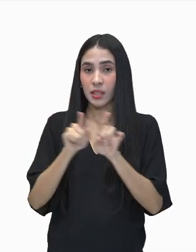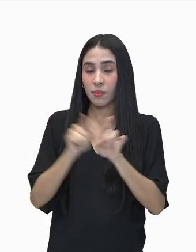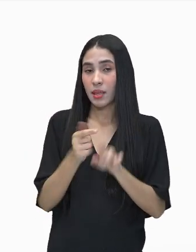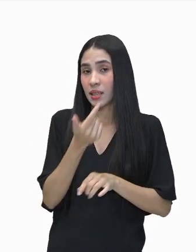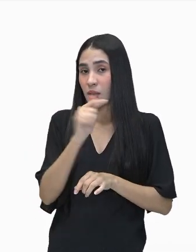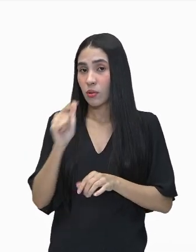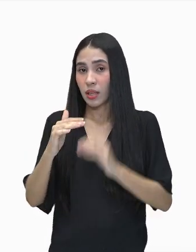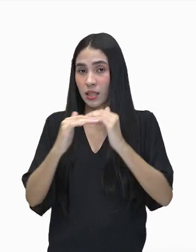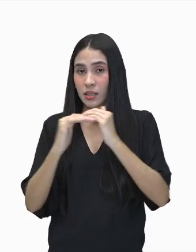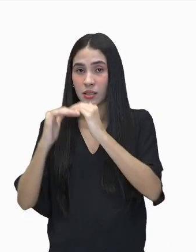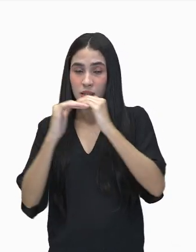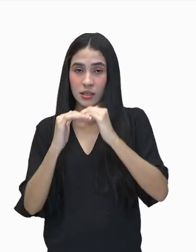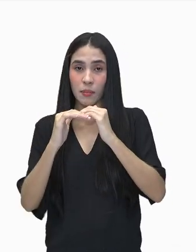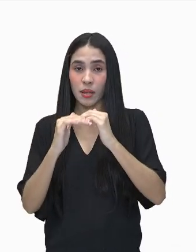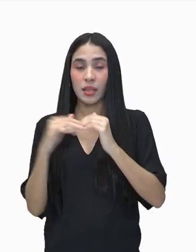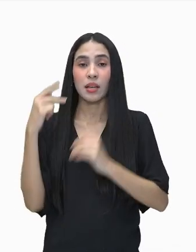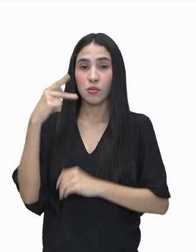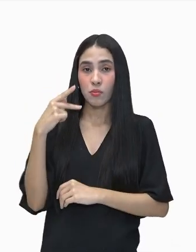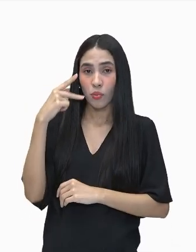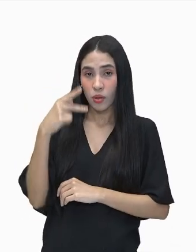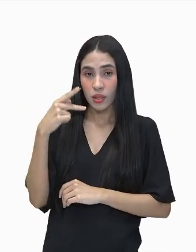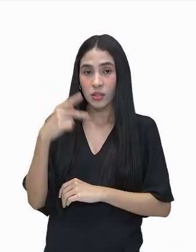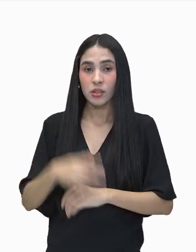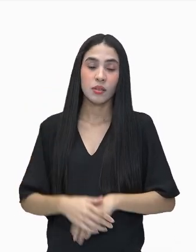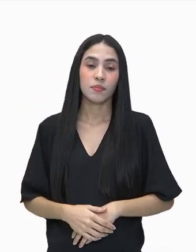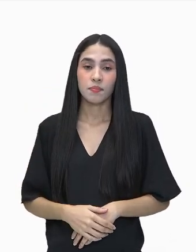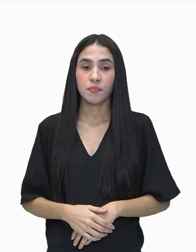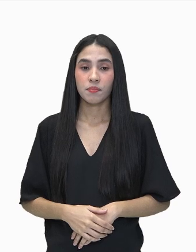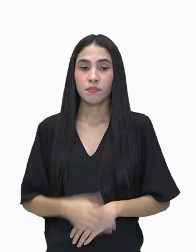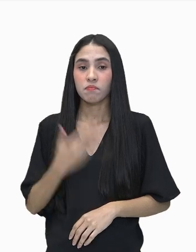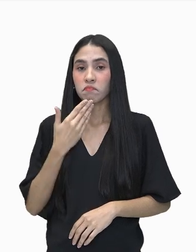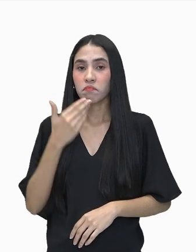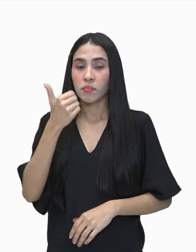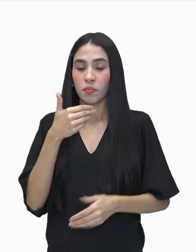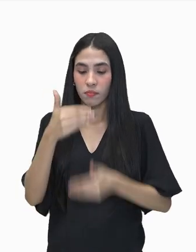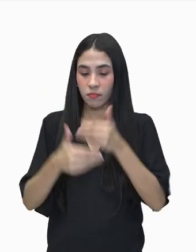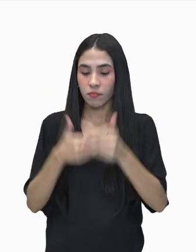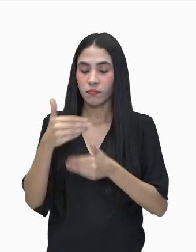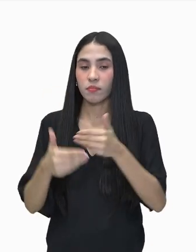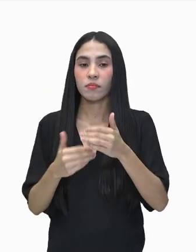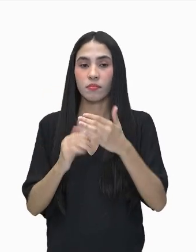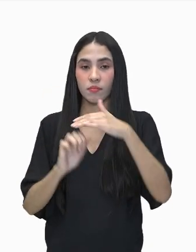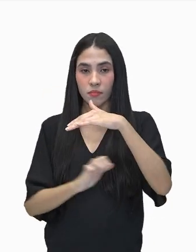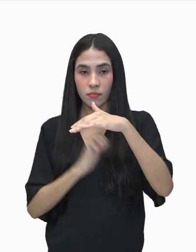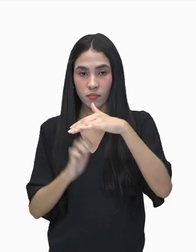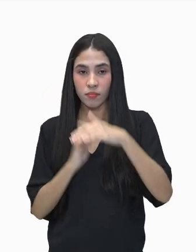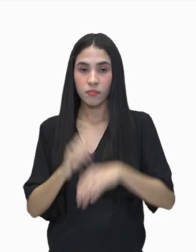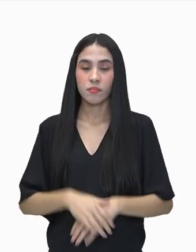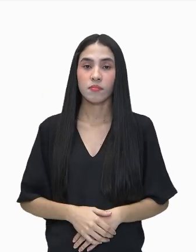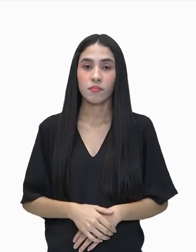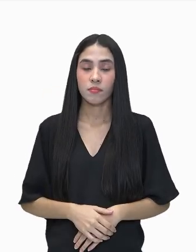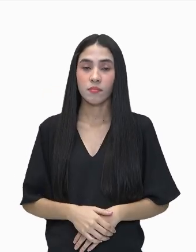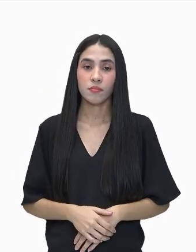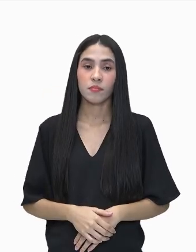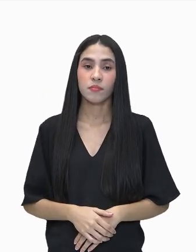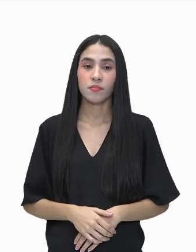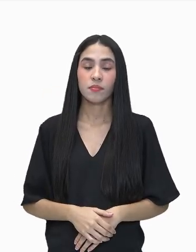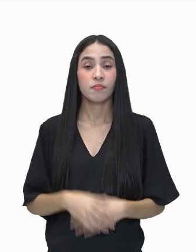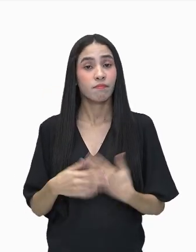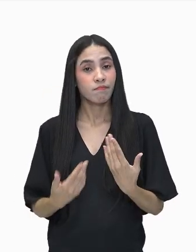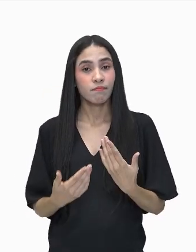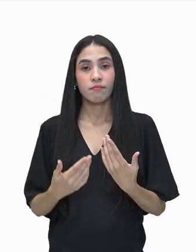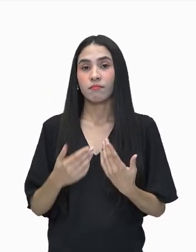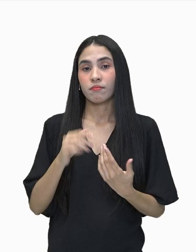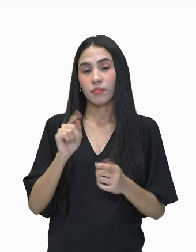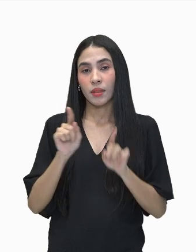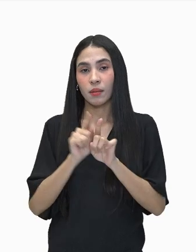política necessária, não é isso? Para o perfeito funcionamento ali dessa indústria, gerando lucros, é óbvio que